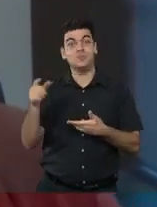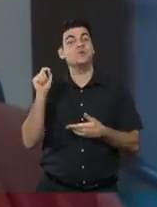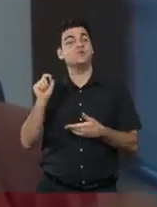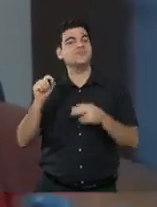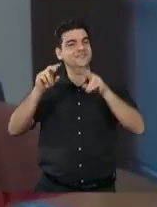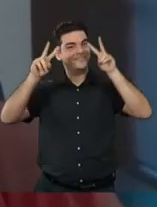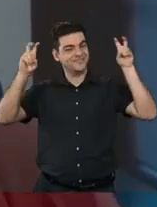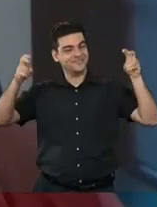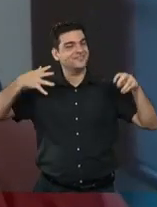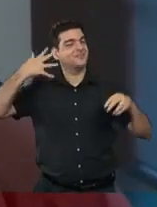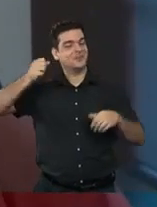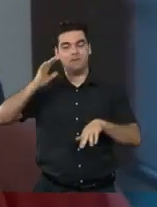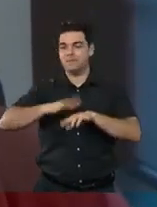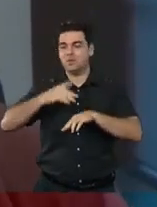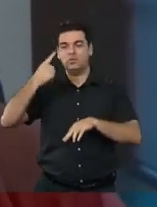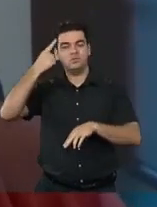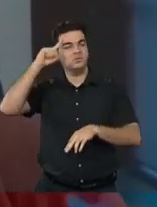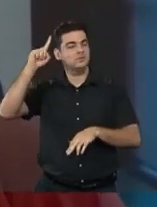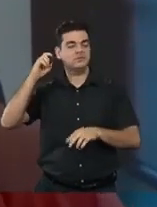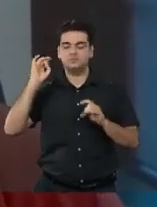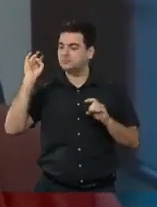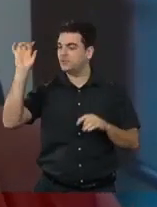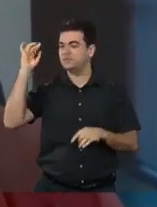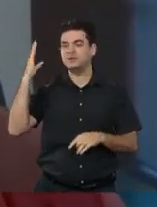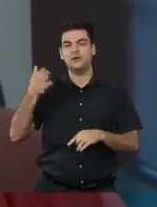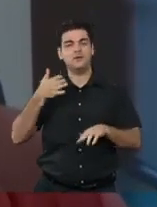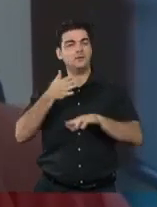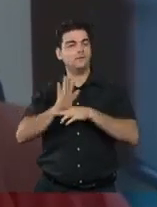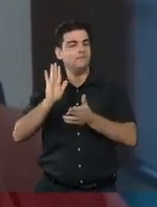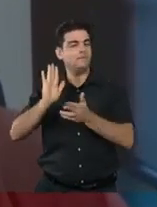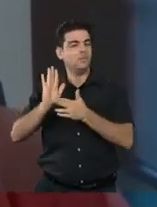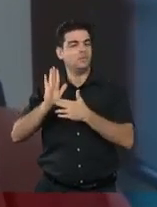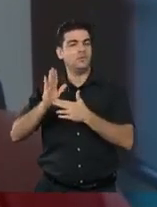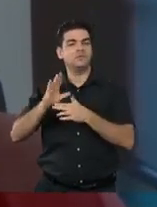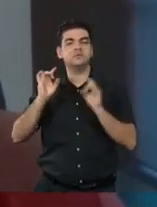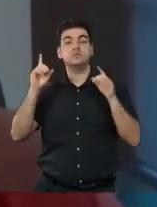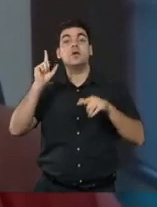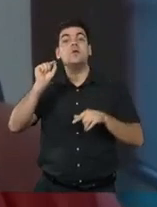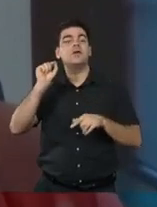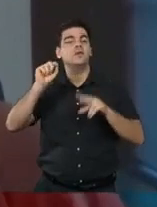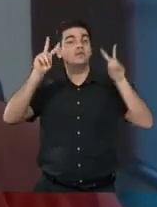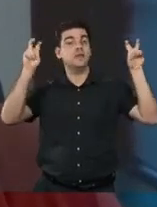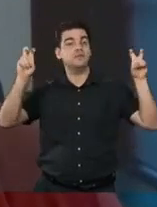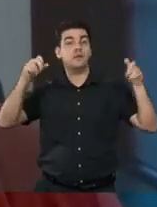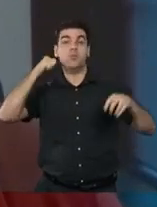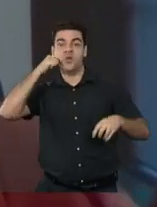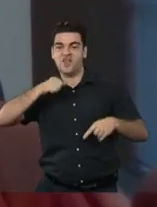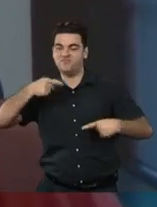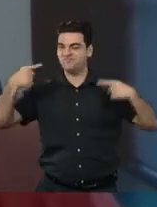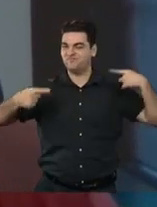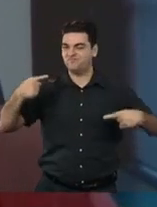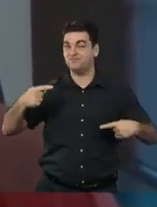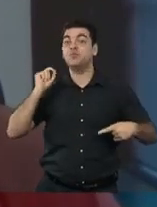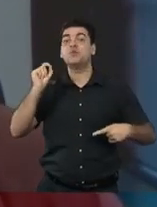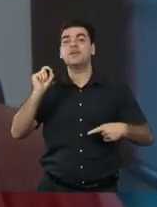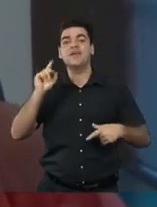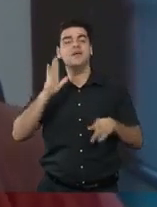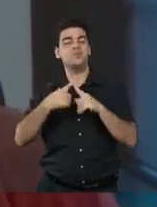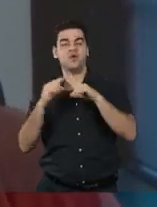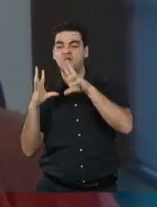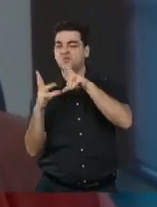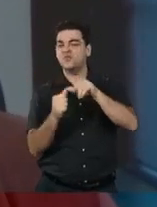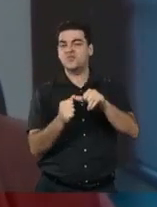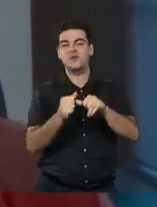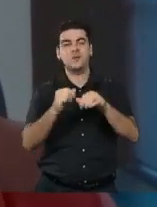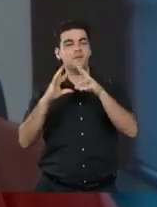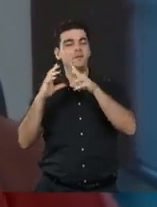seguir a mais um dia de debates da ação especial Mulheres Debatem, promovida em homenagem ao Dia